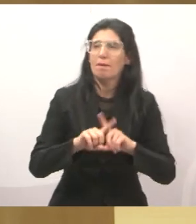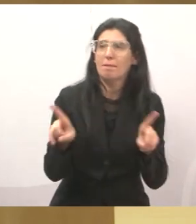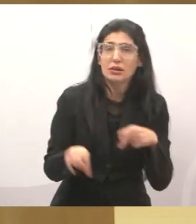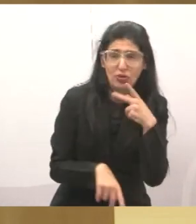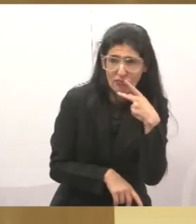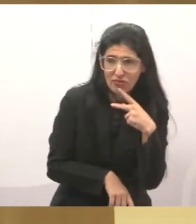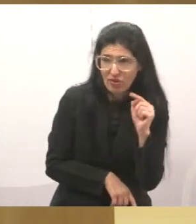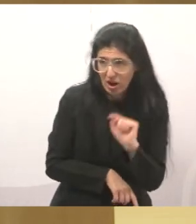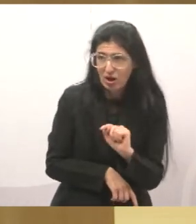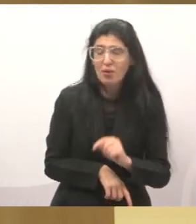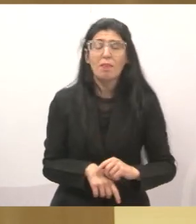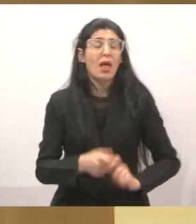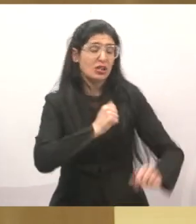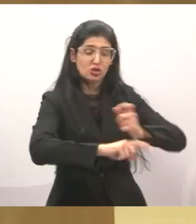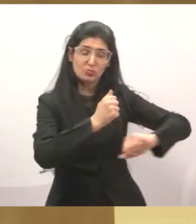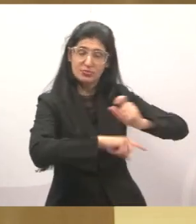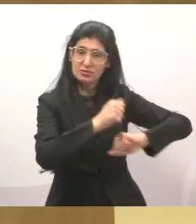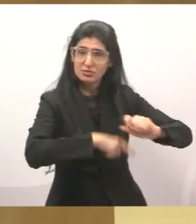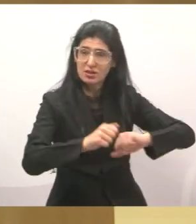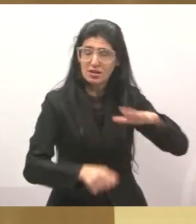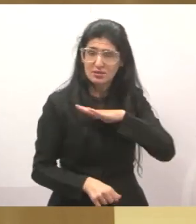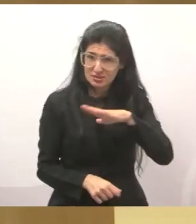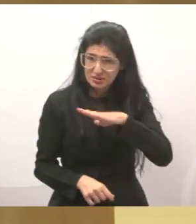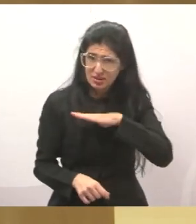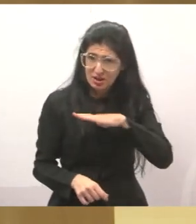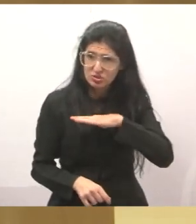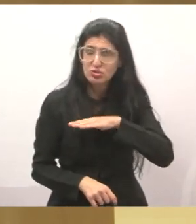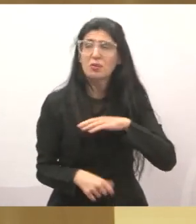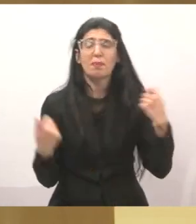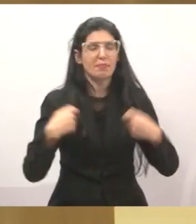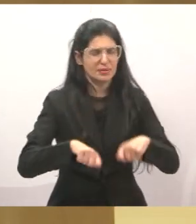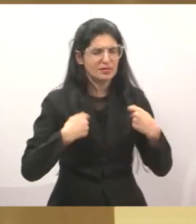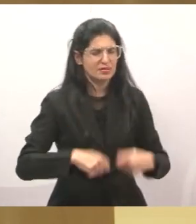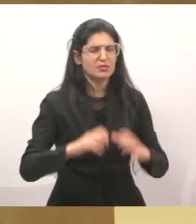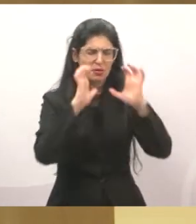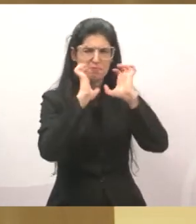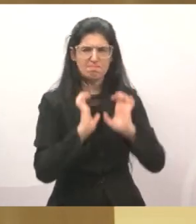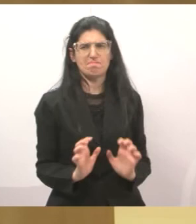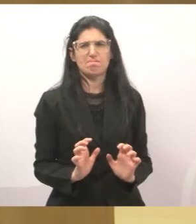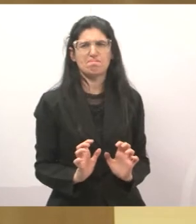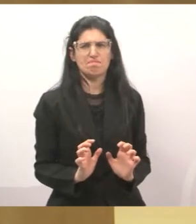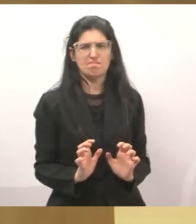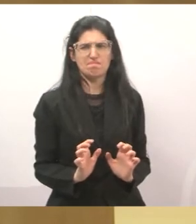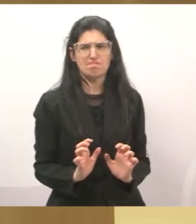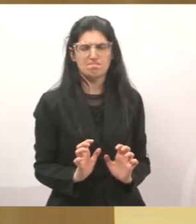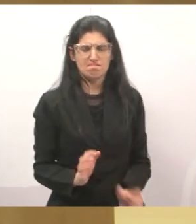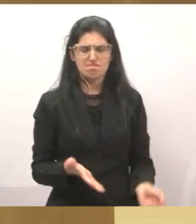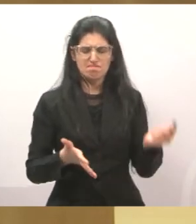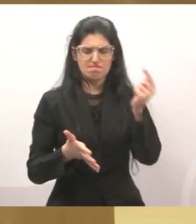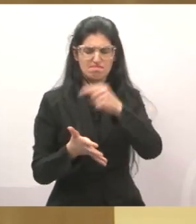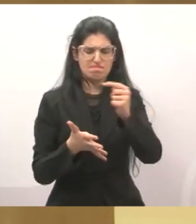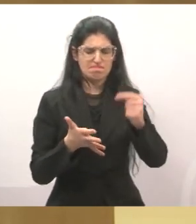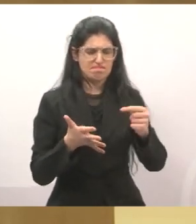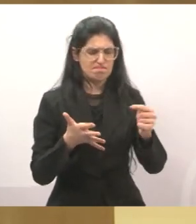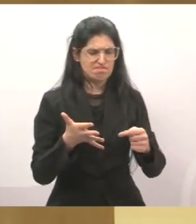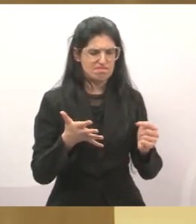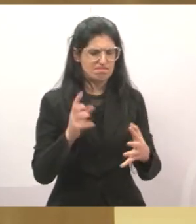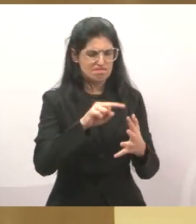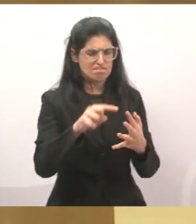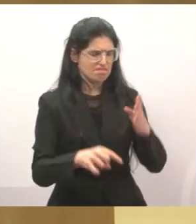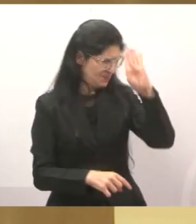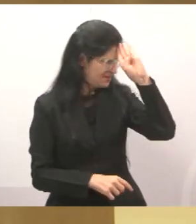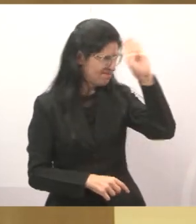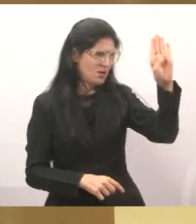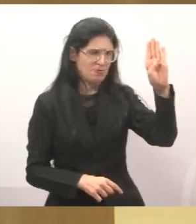muitas vezes para administrar uma cidade tem que ter uma coisa chamada bom senso. e a gente tem que fazer aquilo que a gente diz que as pessoas não podem